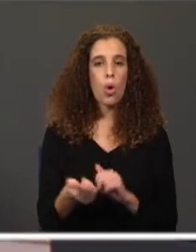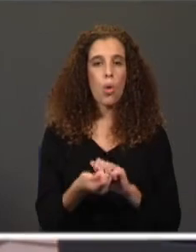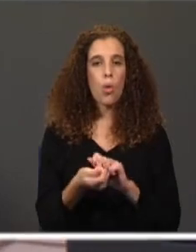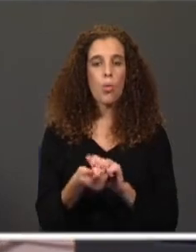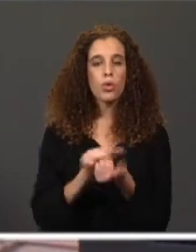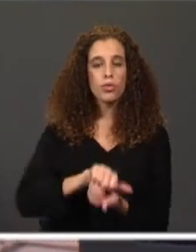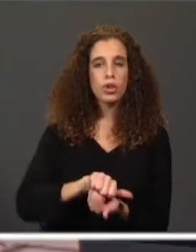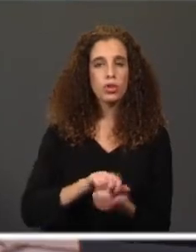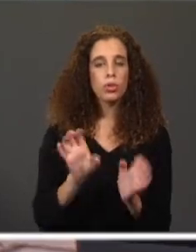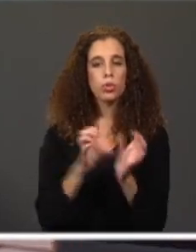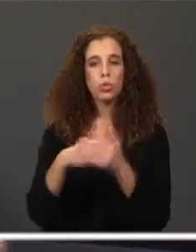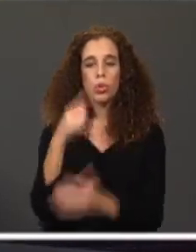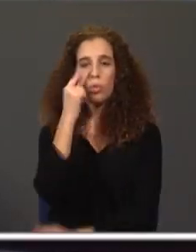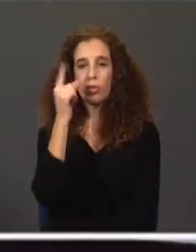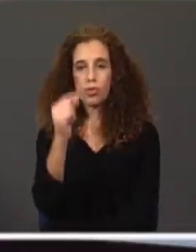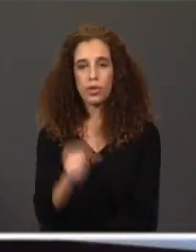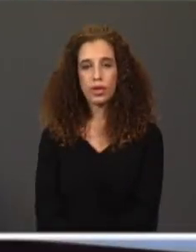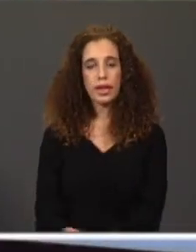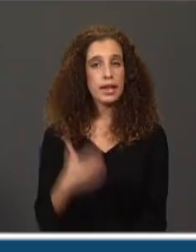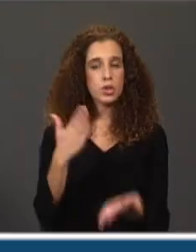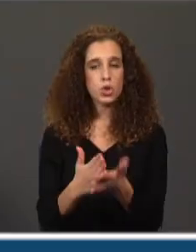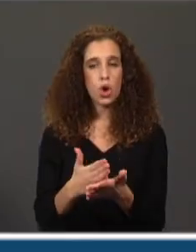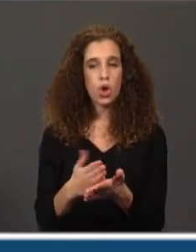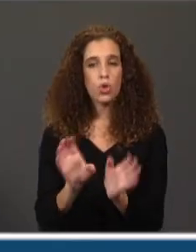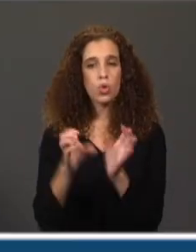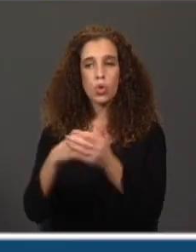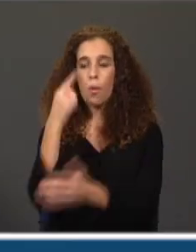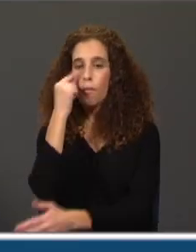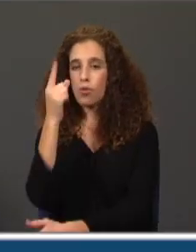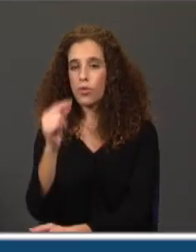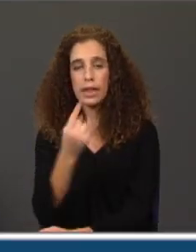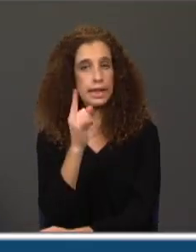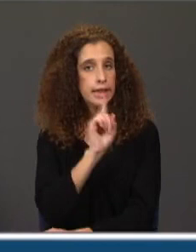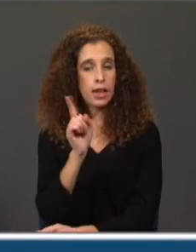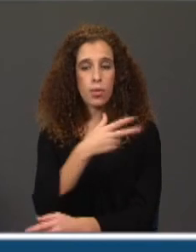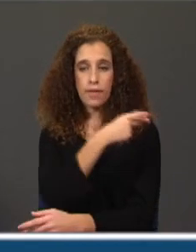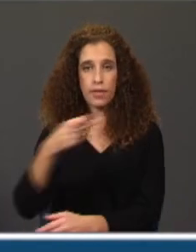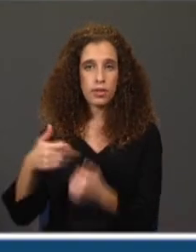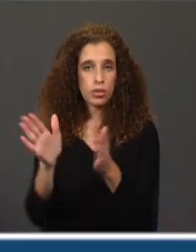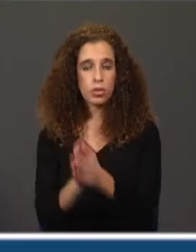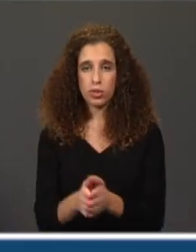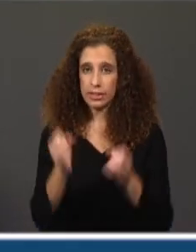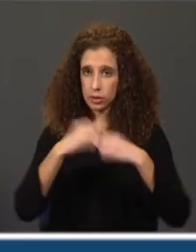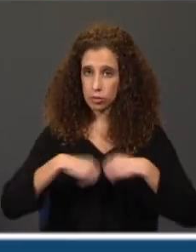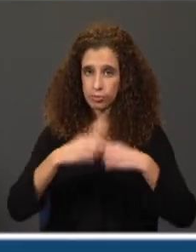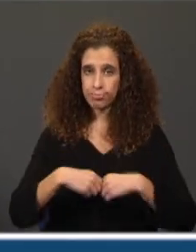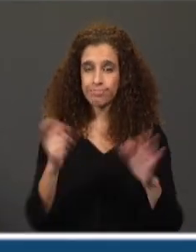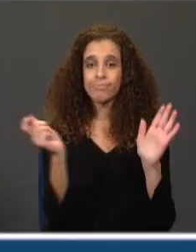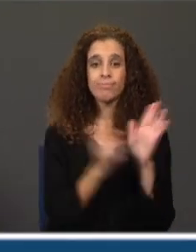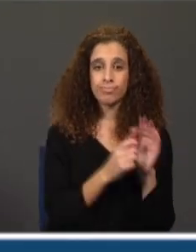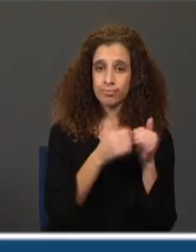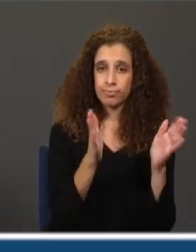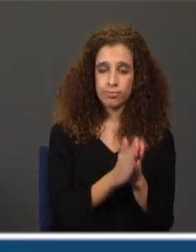verbal. Uma informação que incide apenas no grupo verbal e não em toda a frase. De acordo? Tomaste nota?